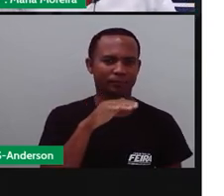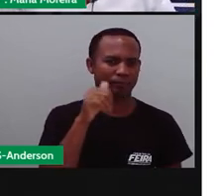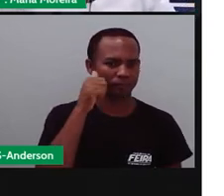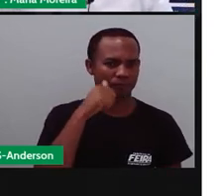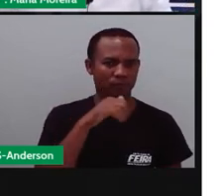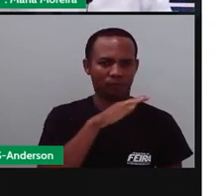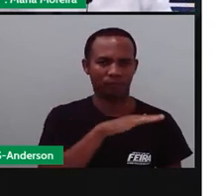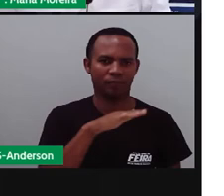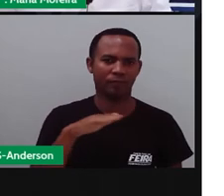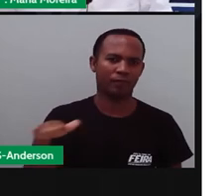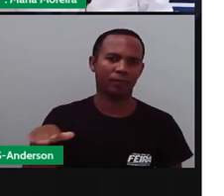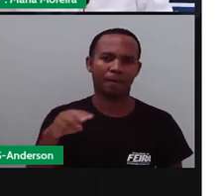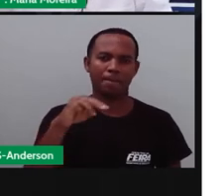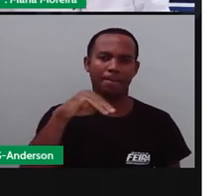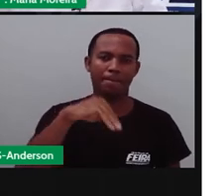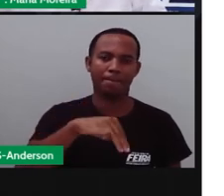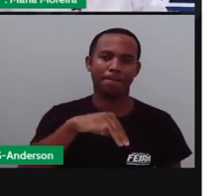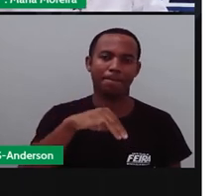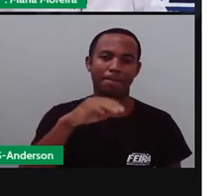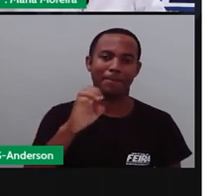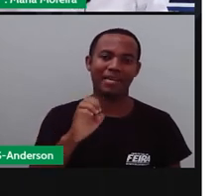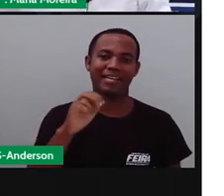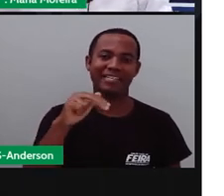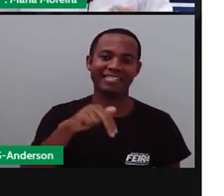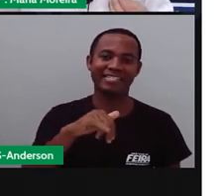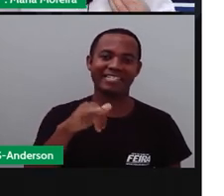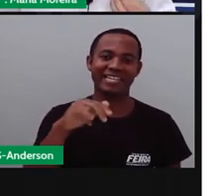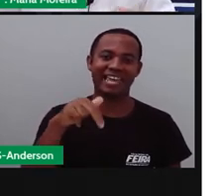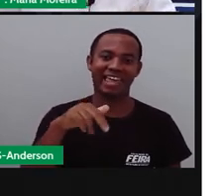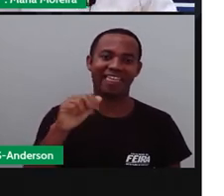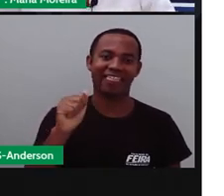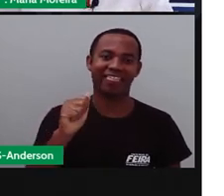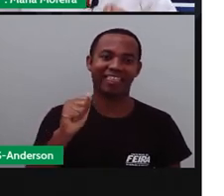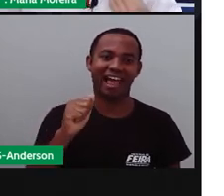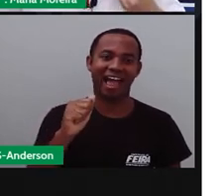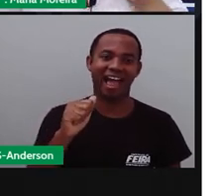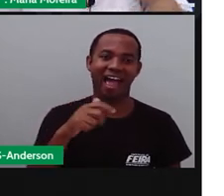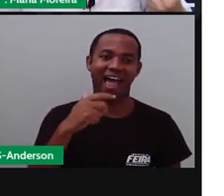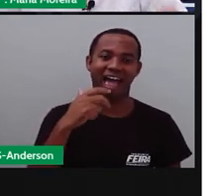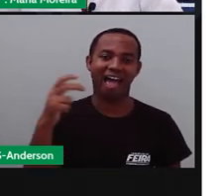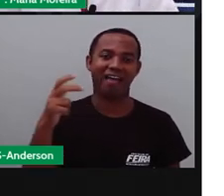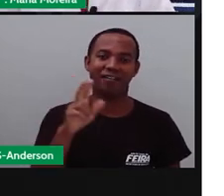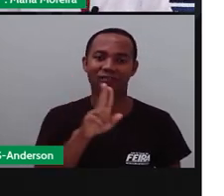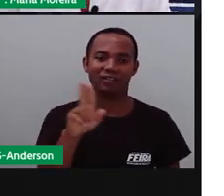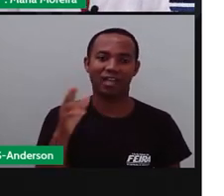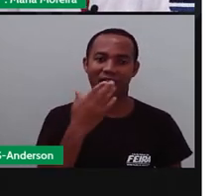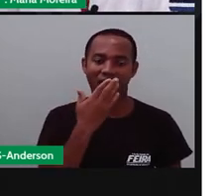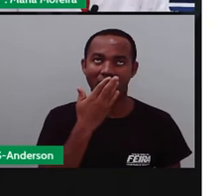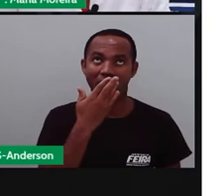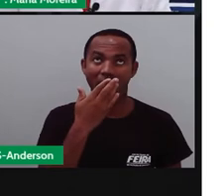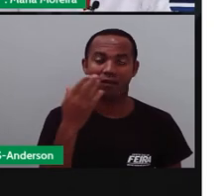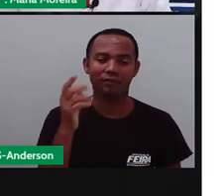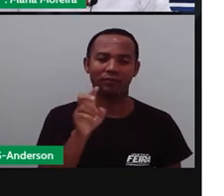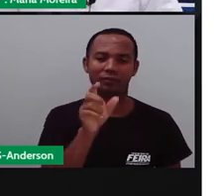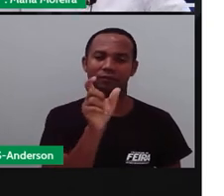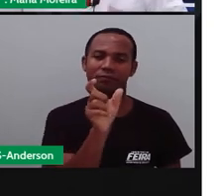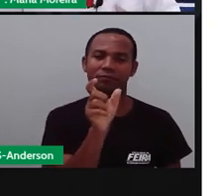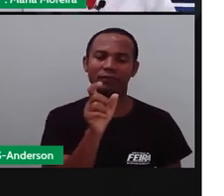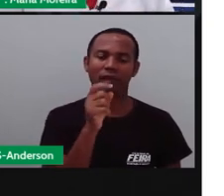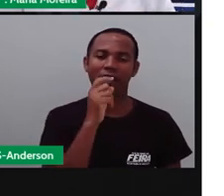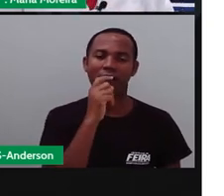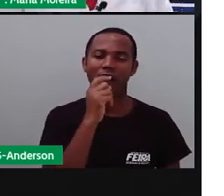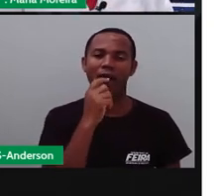É o quê? O ni. Então, essa sílaba que eu demoro mais tempo na pronúncia, quando eu